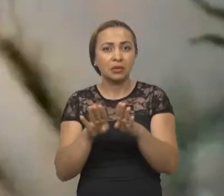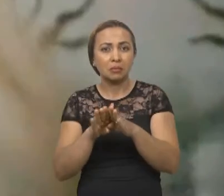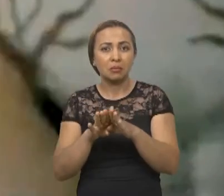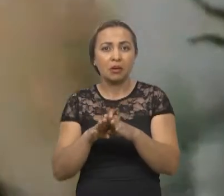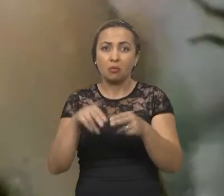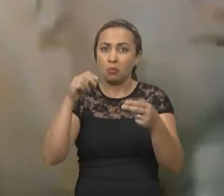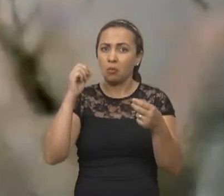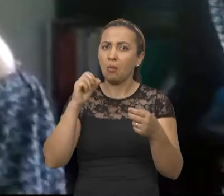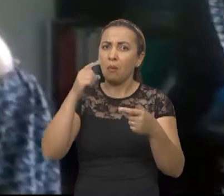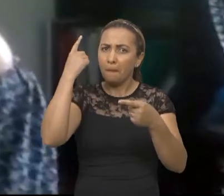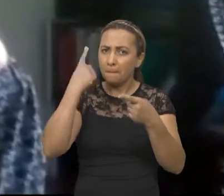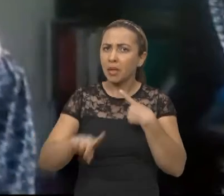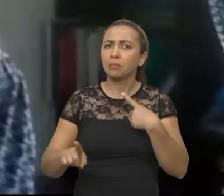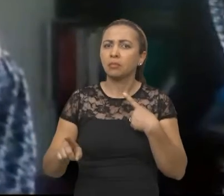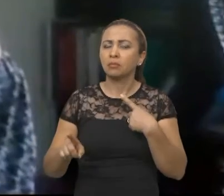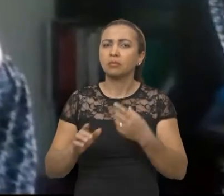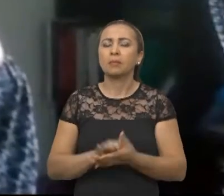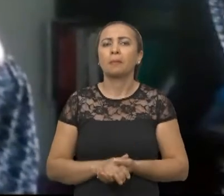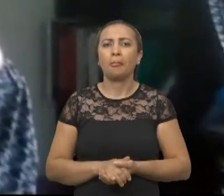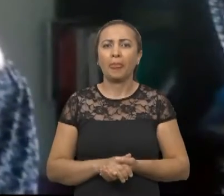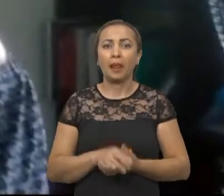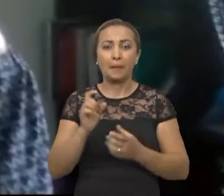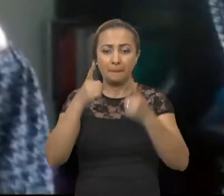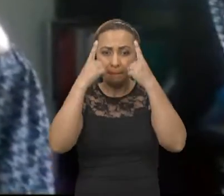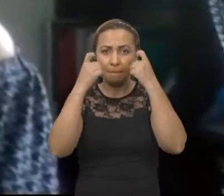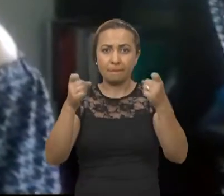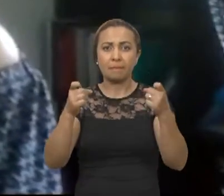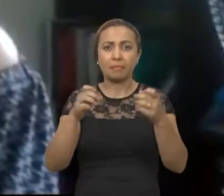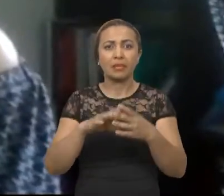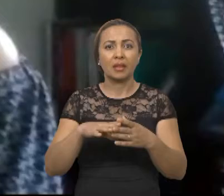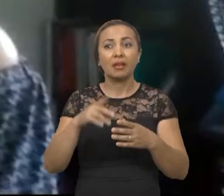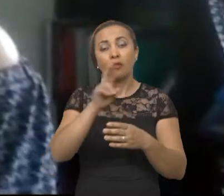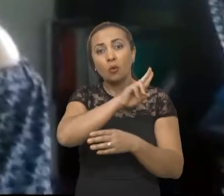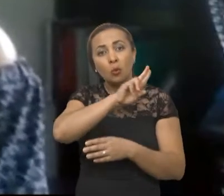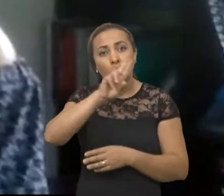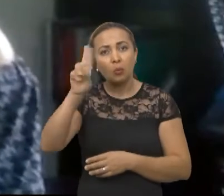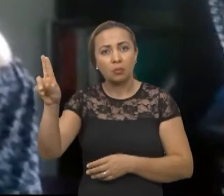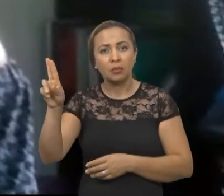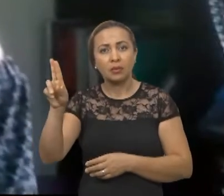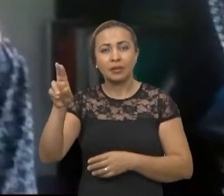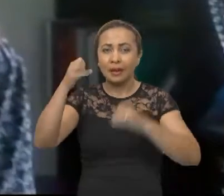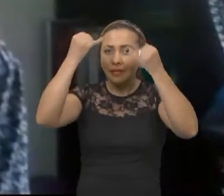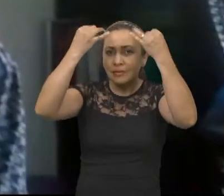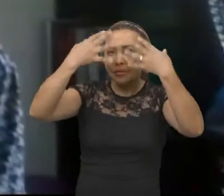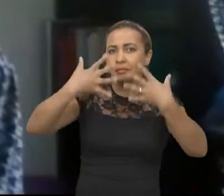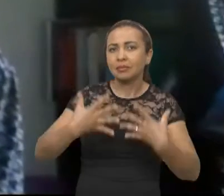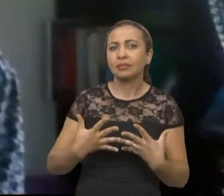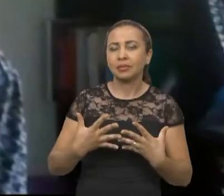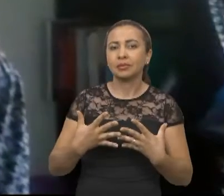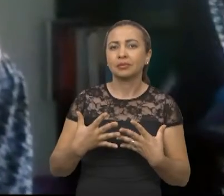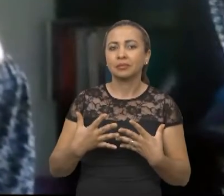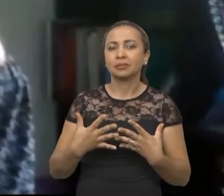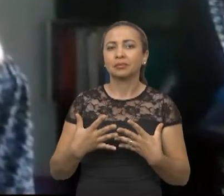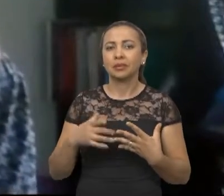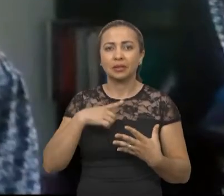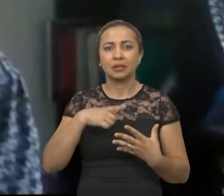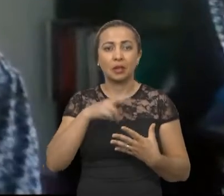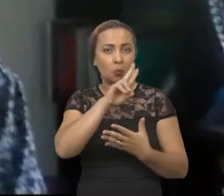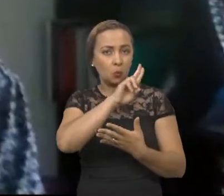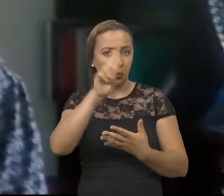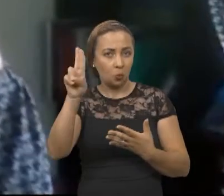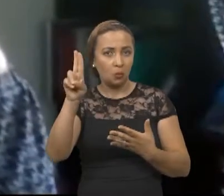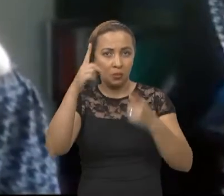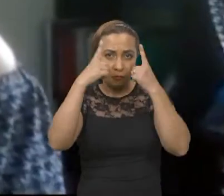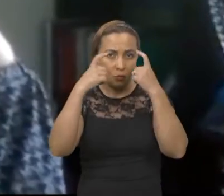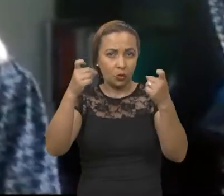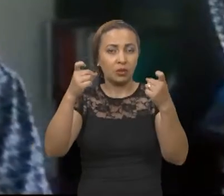como violência, como também um crime. O é uma violência tipificada? Uma violência que foi nomeada e descrita, né? Então, ela